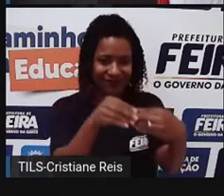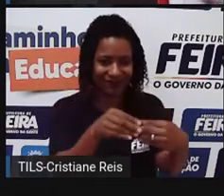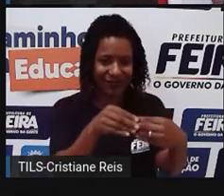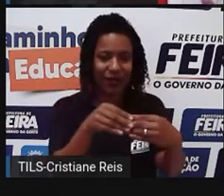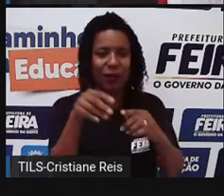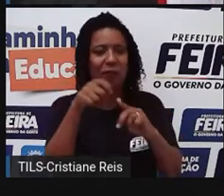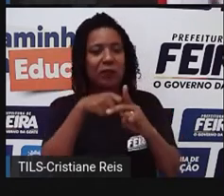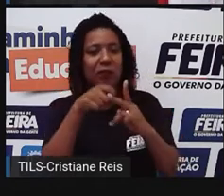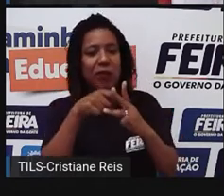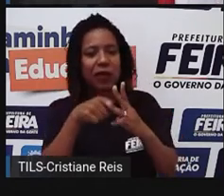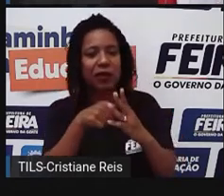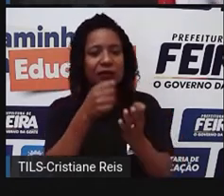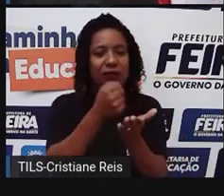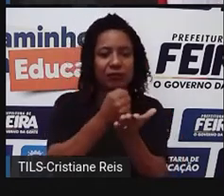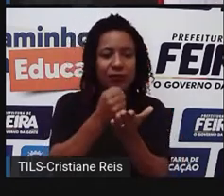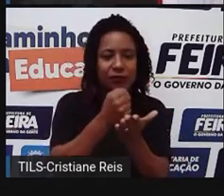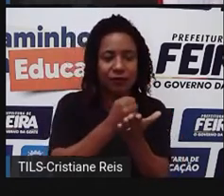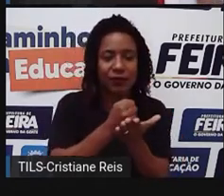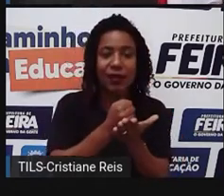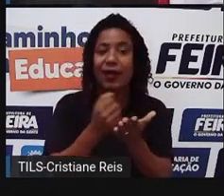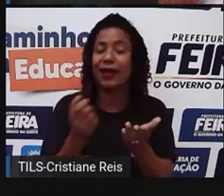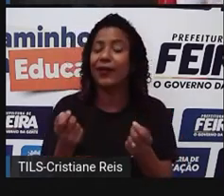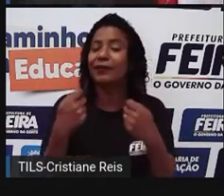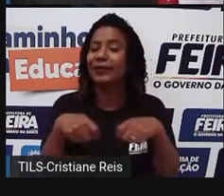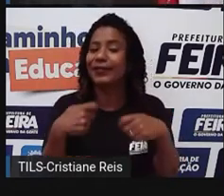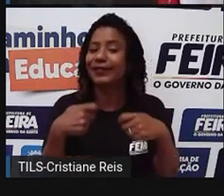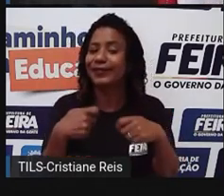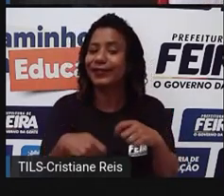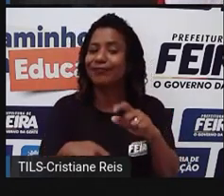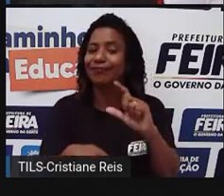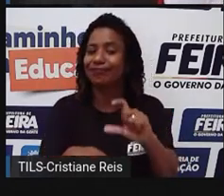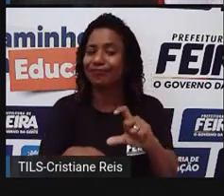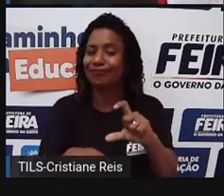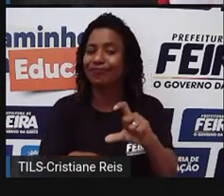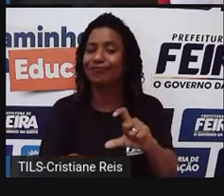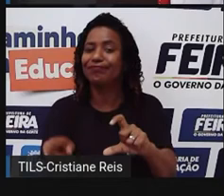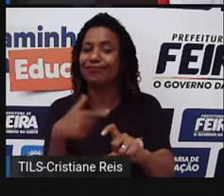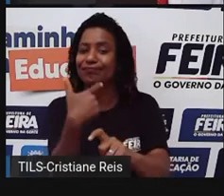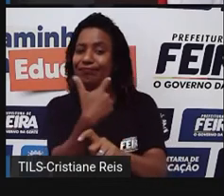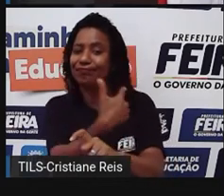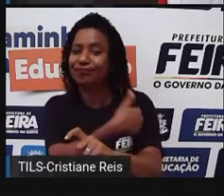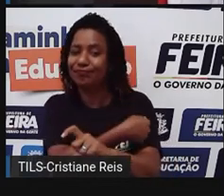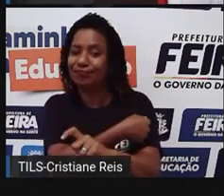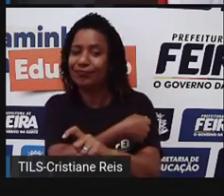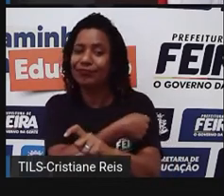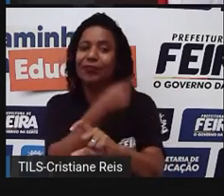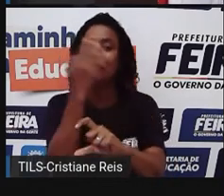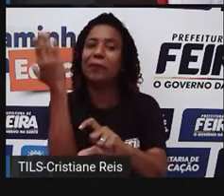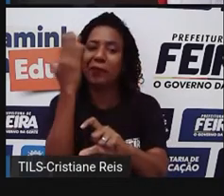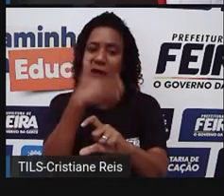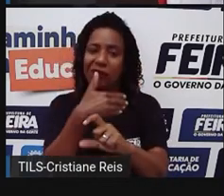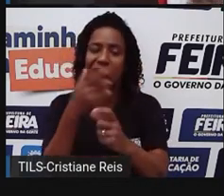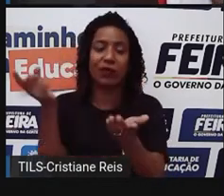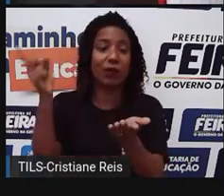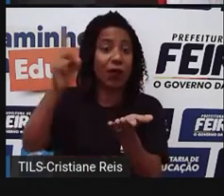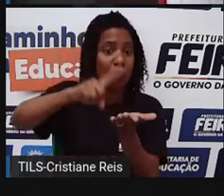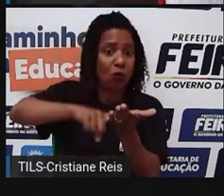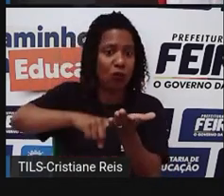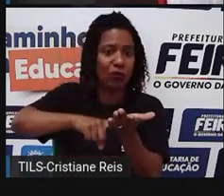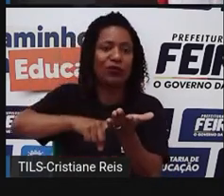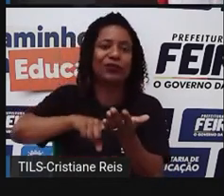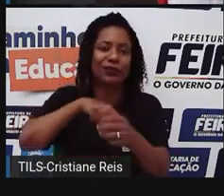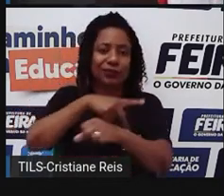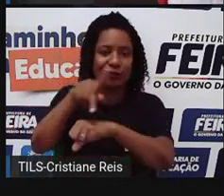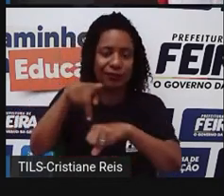ficar, hoje, junto a esse passaporte, nós temos o passaporte da vacina, então, esses são acordos, que, no caso esse da